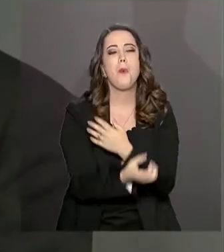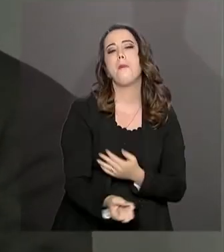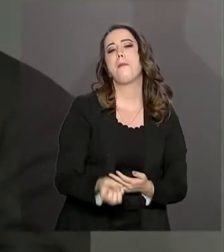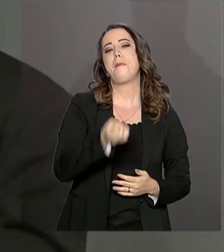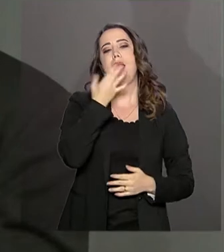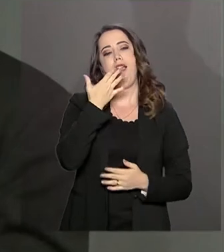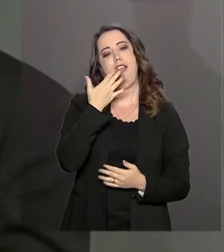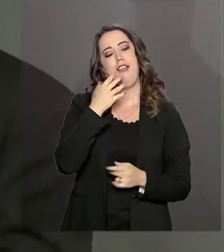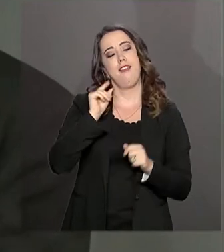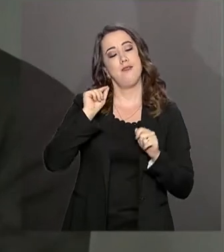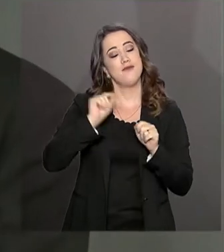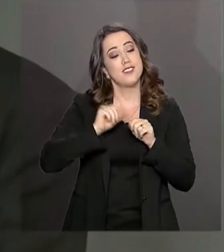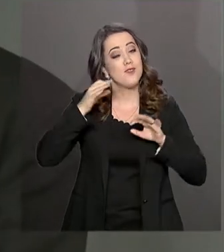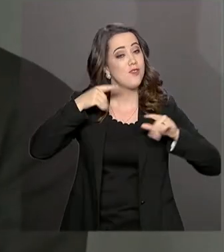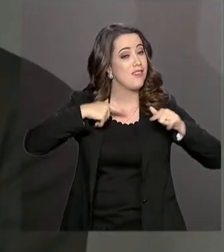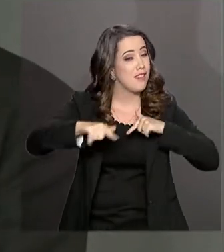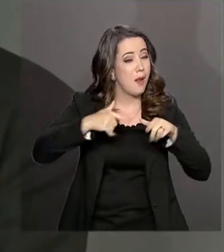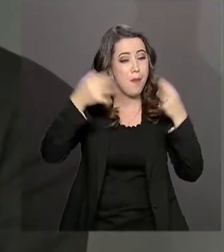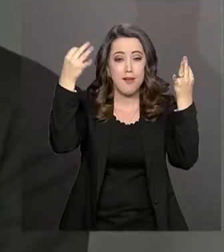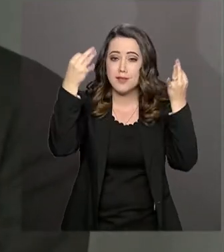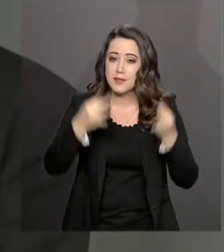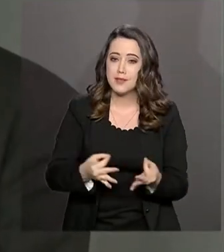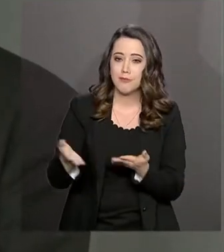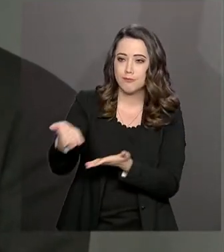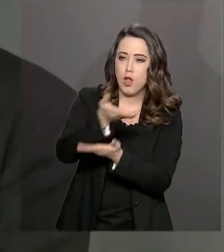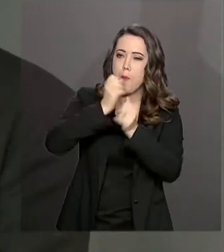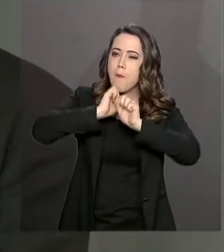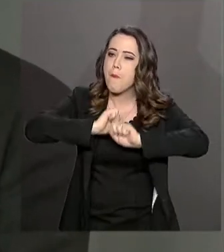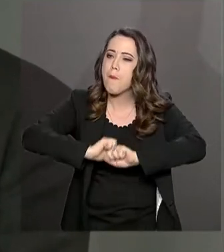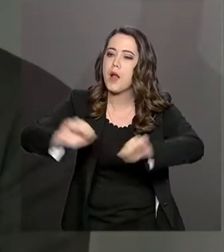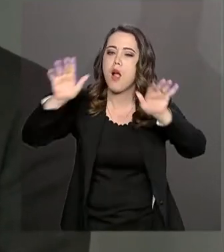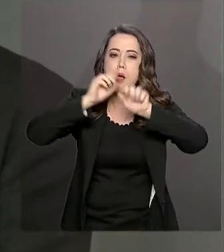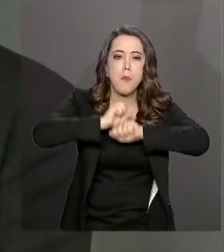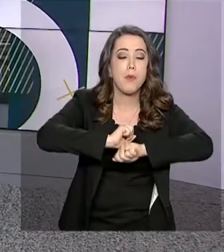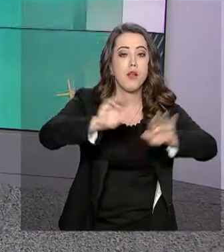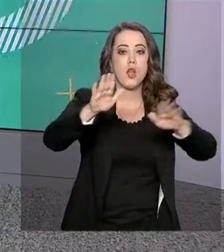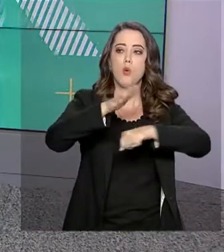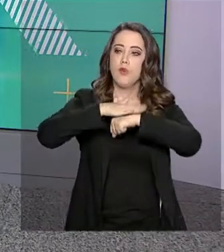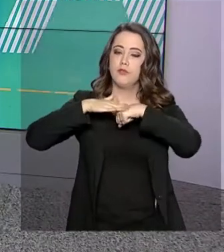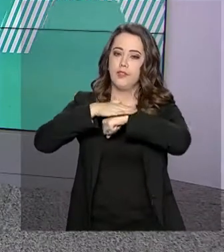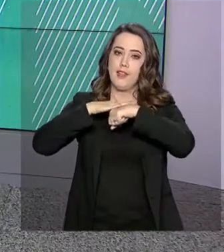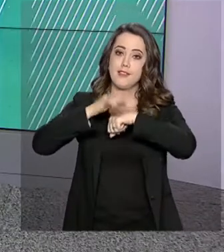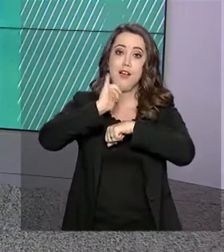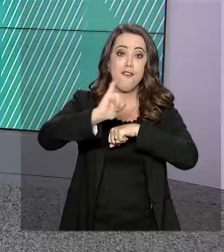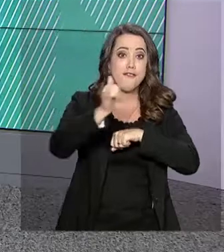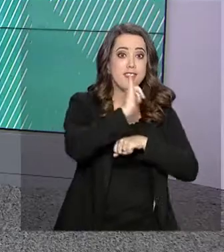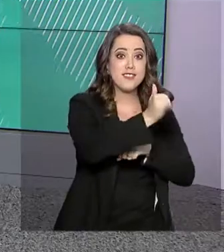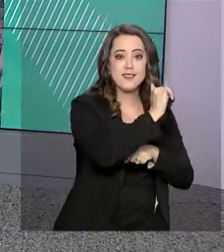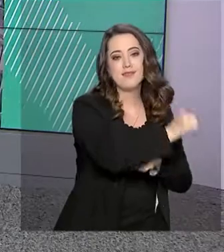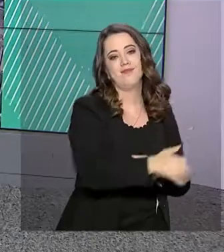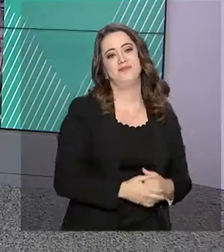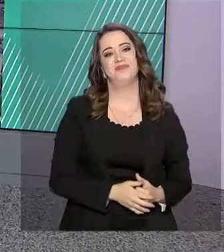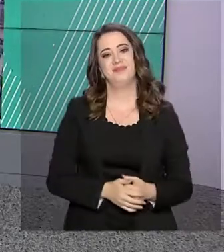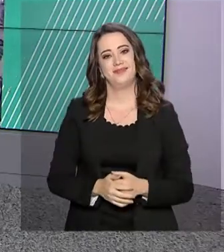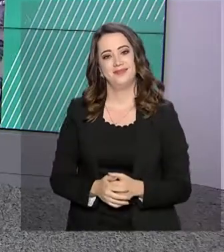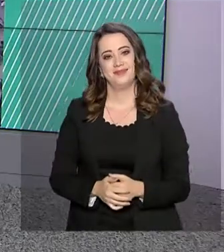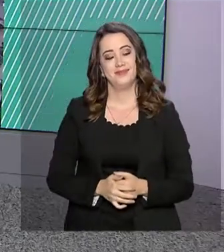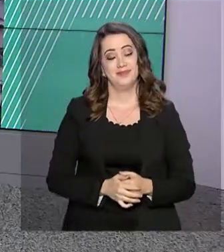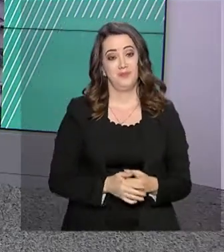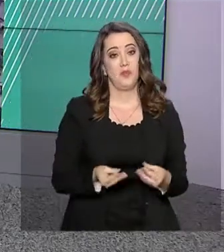social para fazer um gesto bacana, compartilhe, fale, converse. Levar as pessoas,